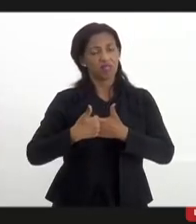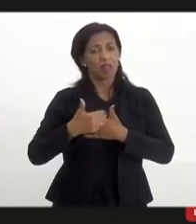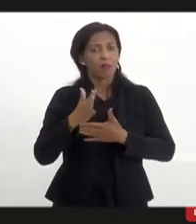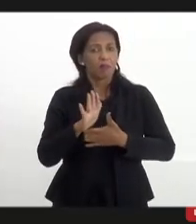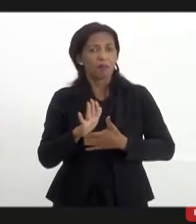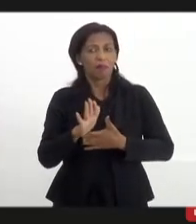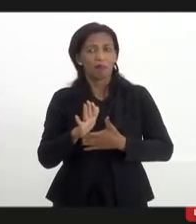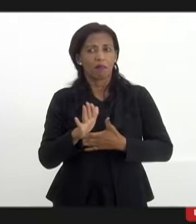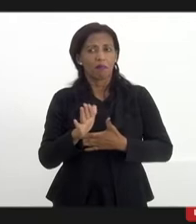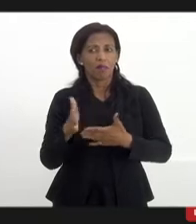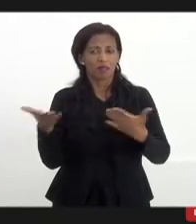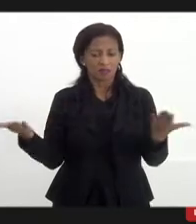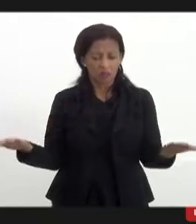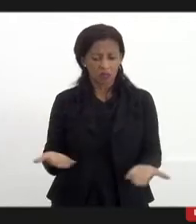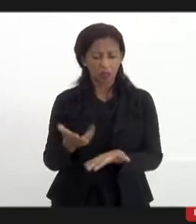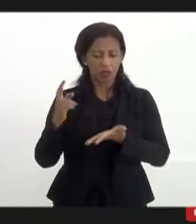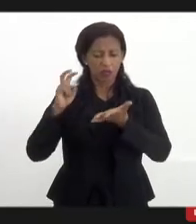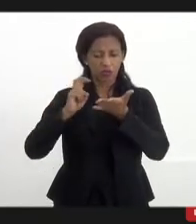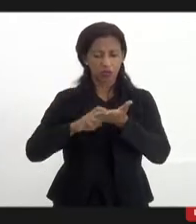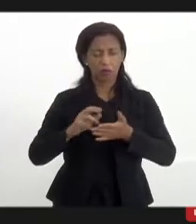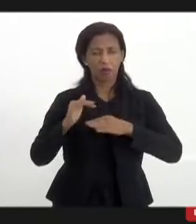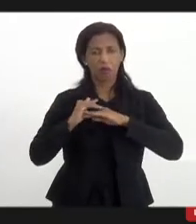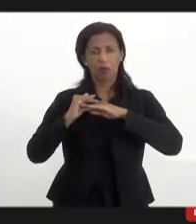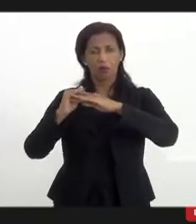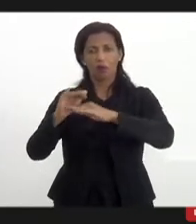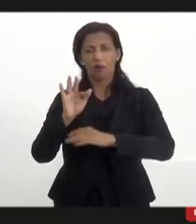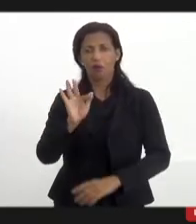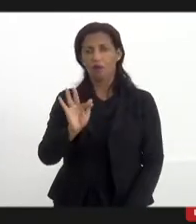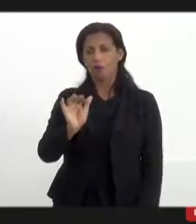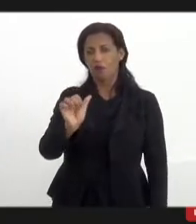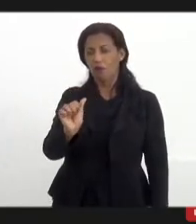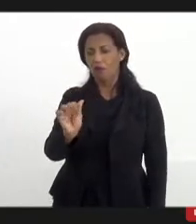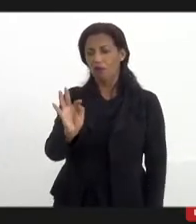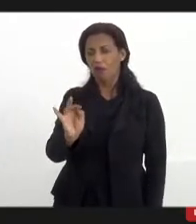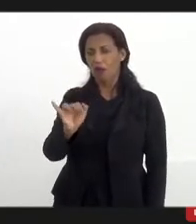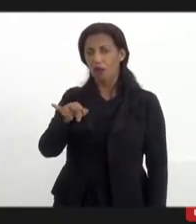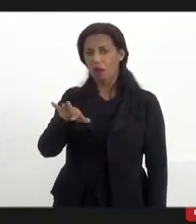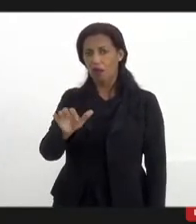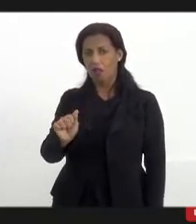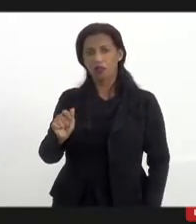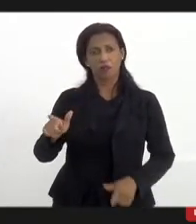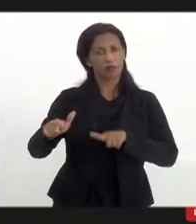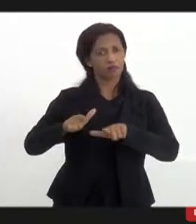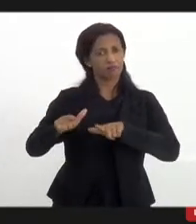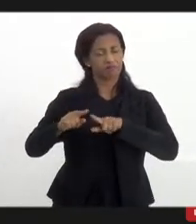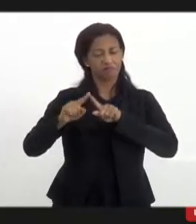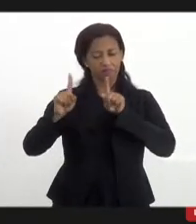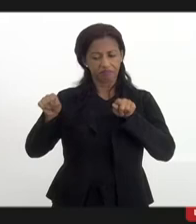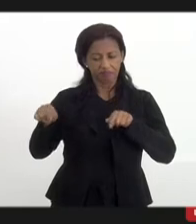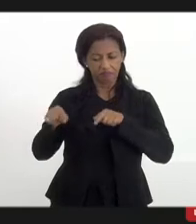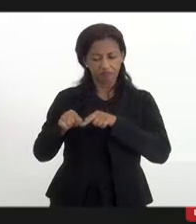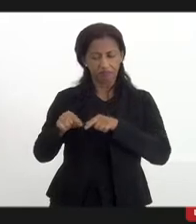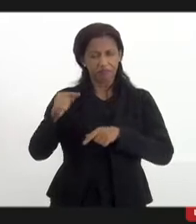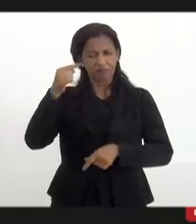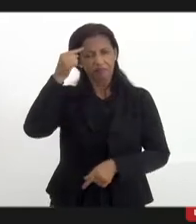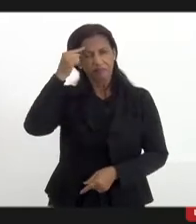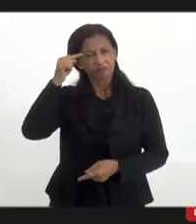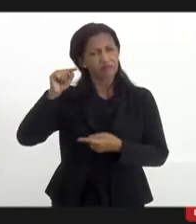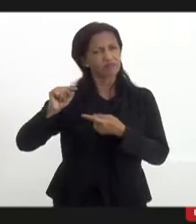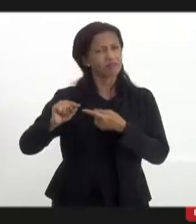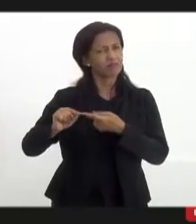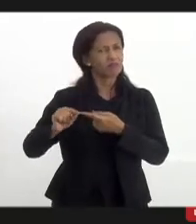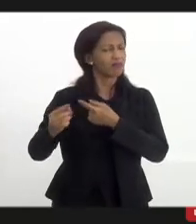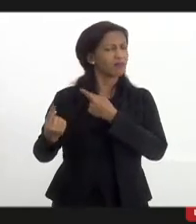E eu estava até hoje de manhã conversando com a Fátima, que trabalha lá no gabinete, e a gente estava pensando o